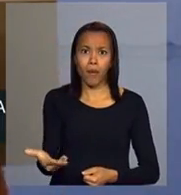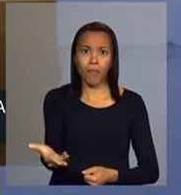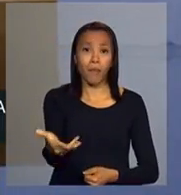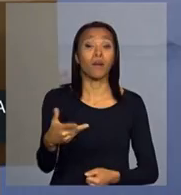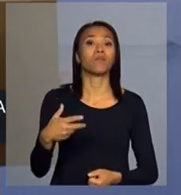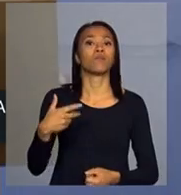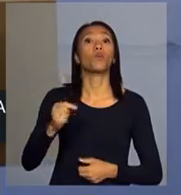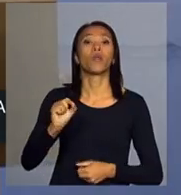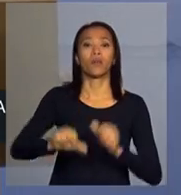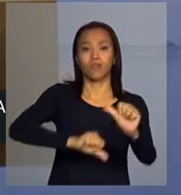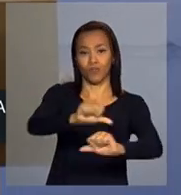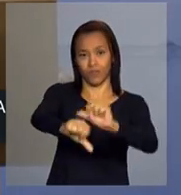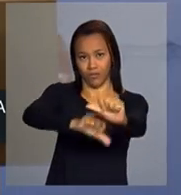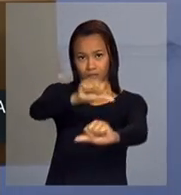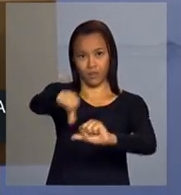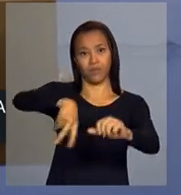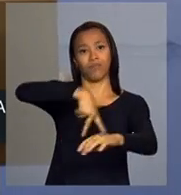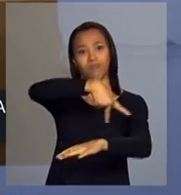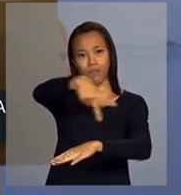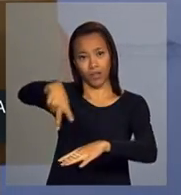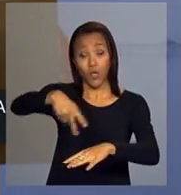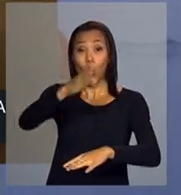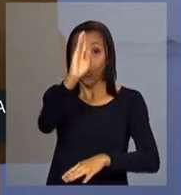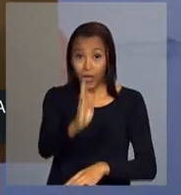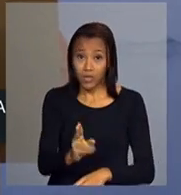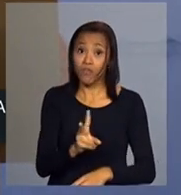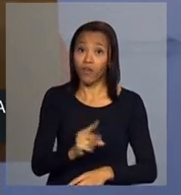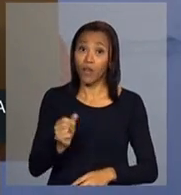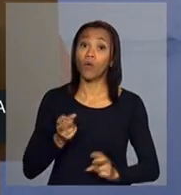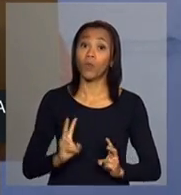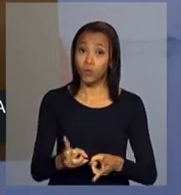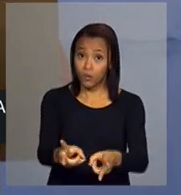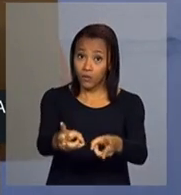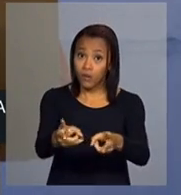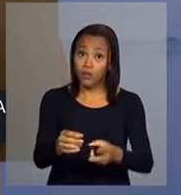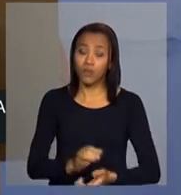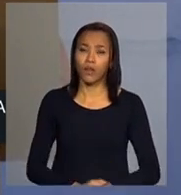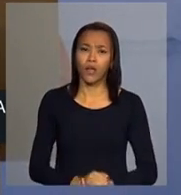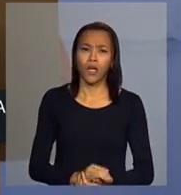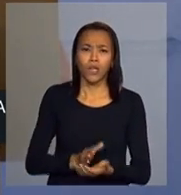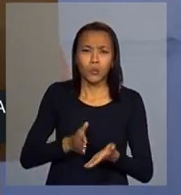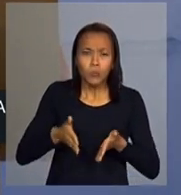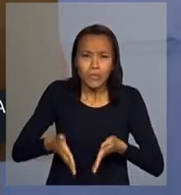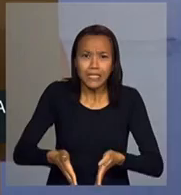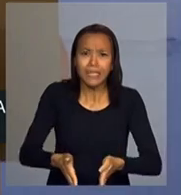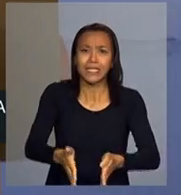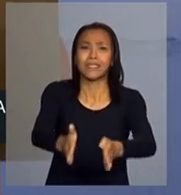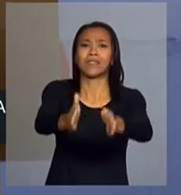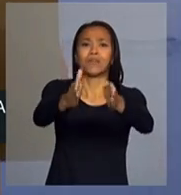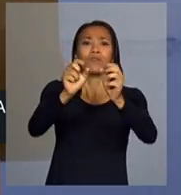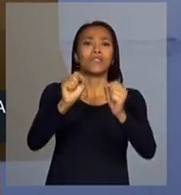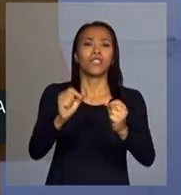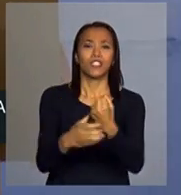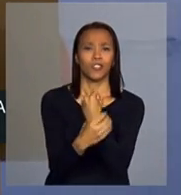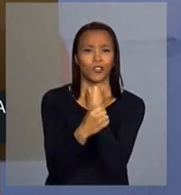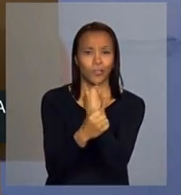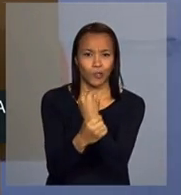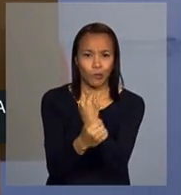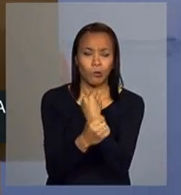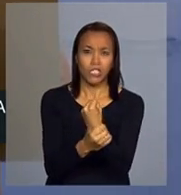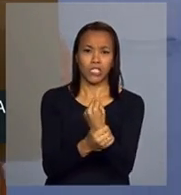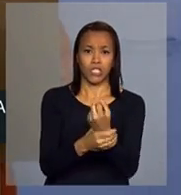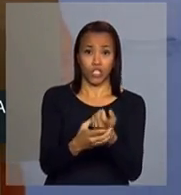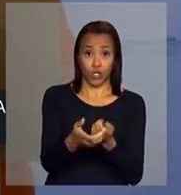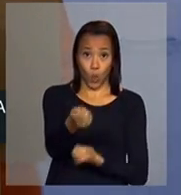transformação. O Brasil vai continuar numa trajetória de estabilidade, de controle da